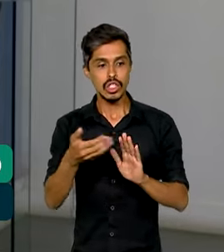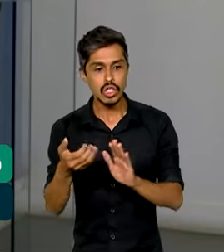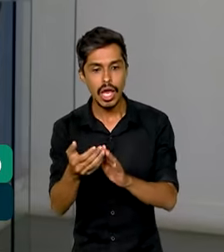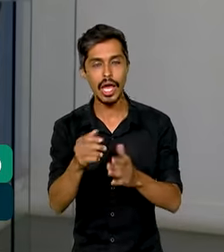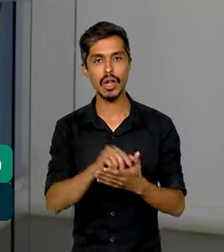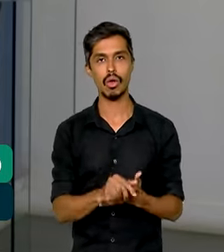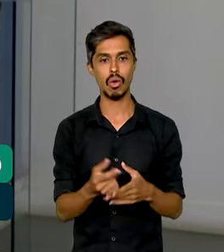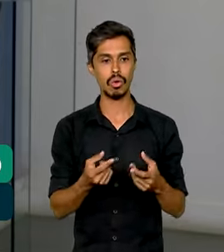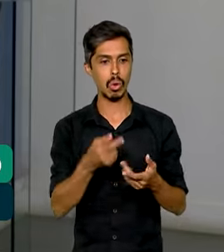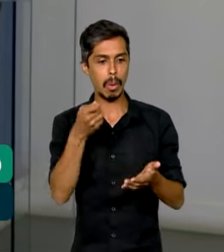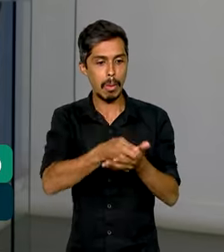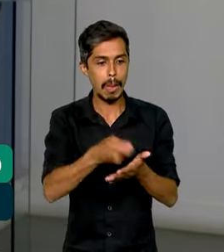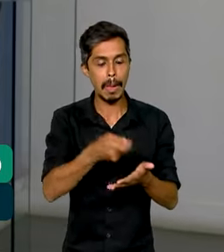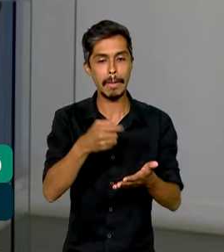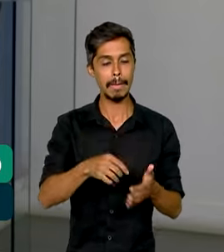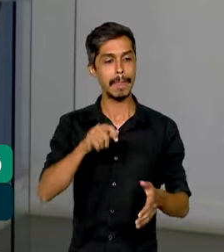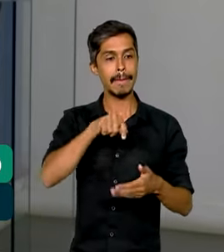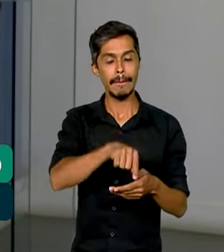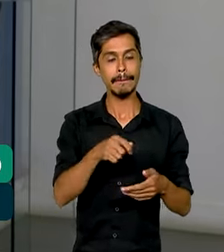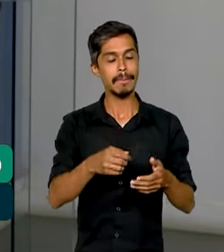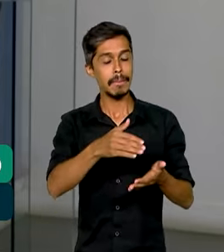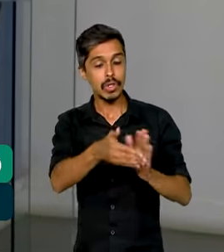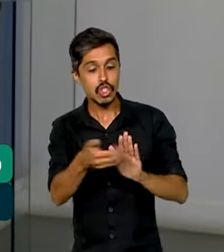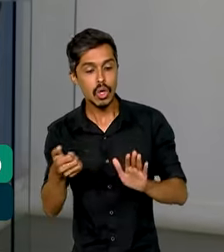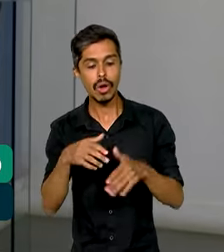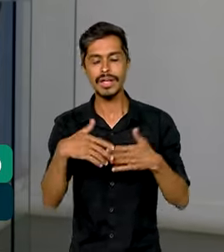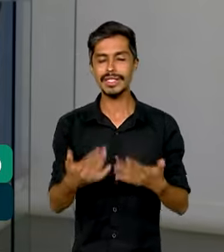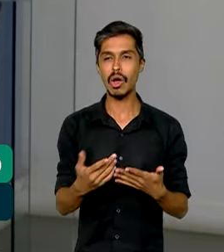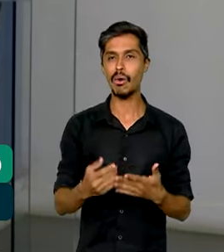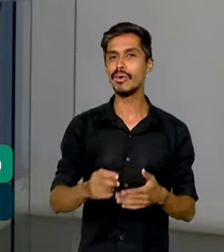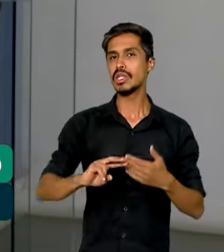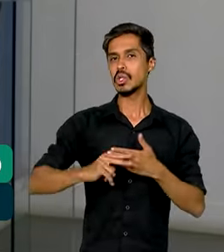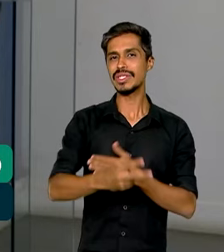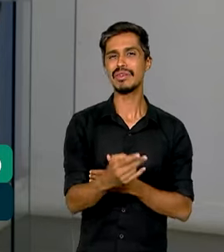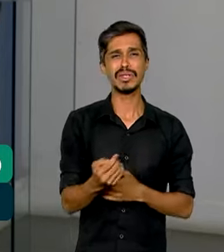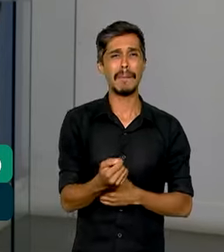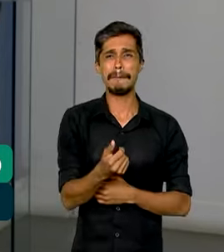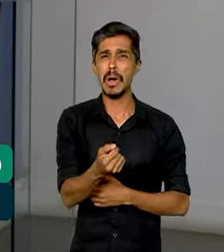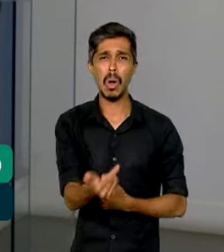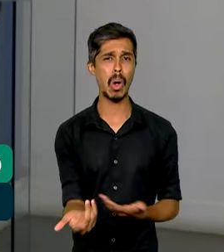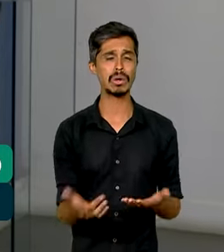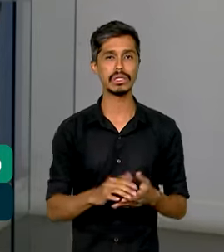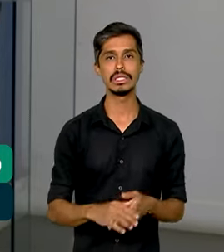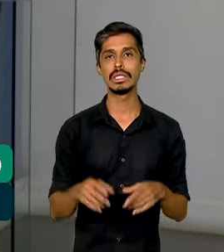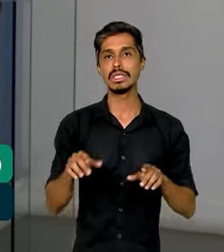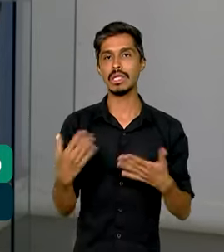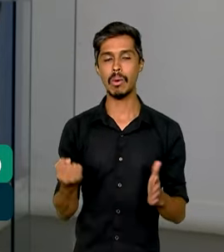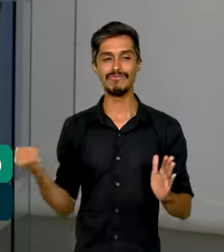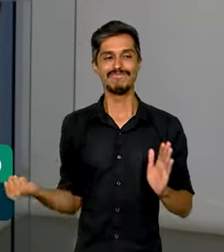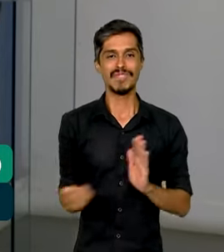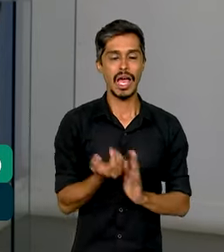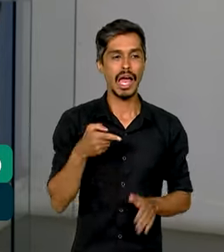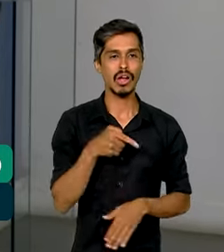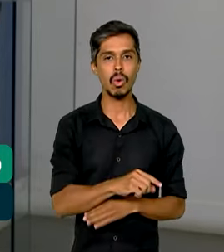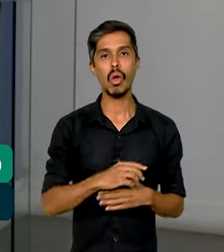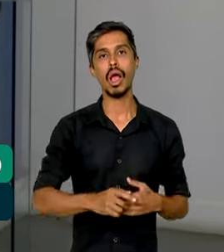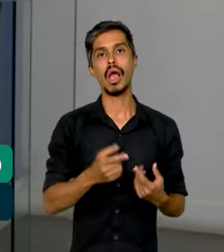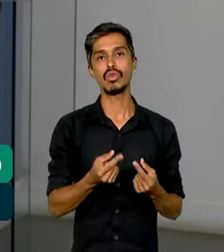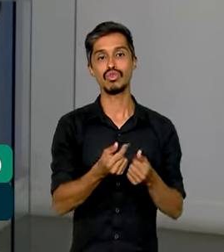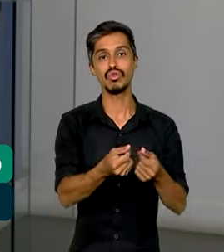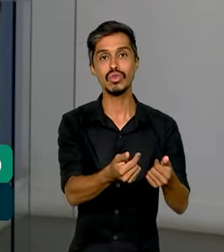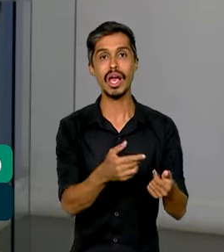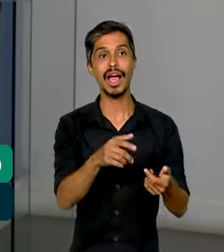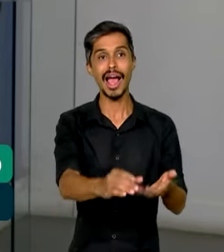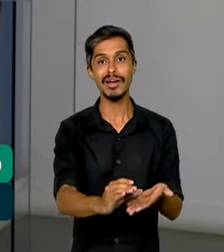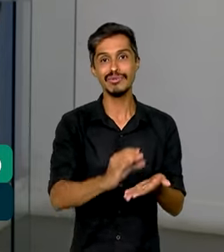proporção desde que ela foi criada e também tem um impacto muito significativo na receita, no momento em que é